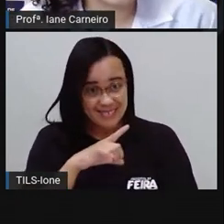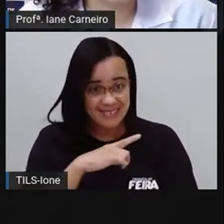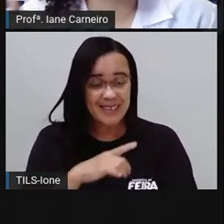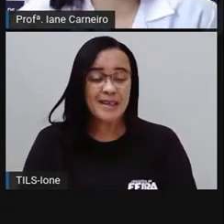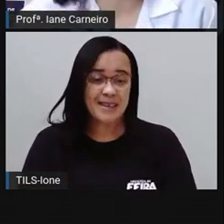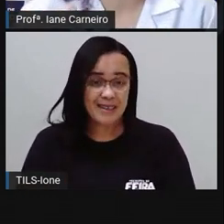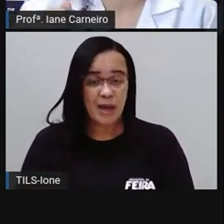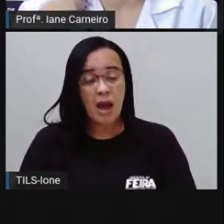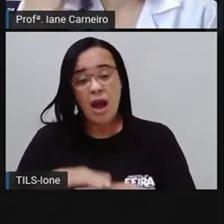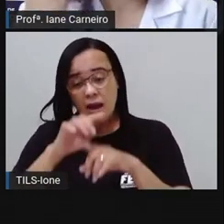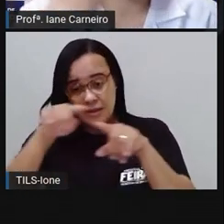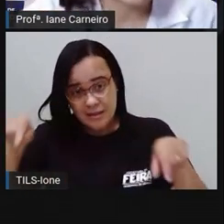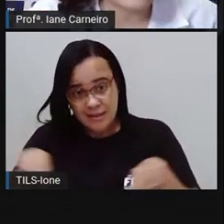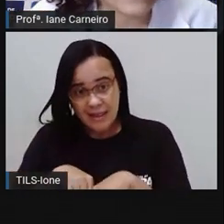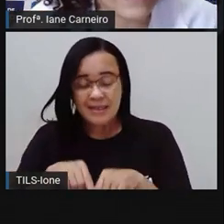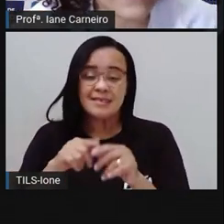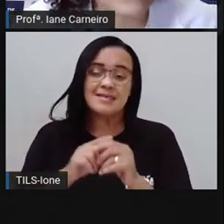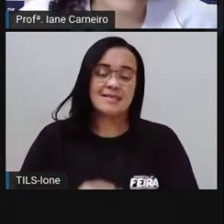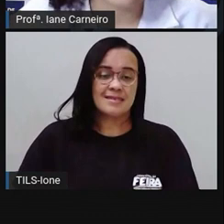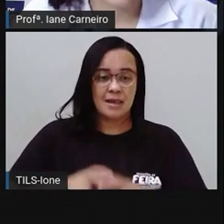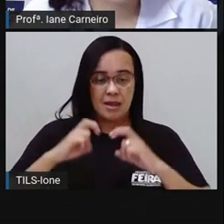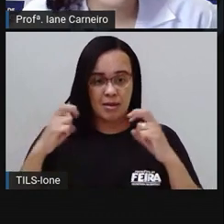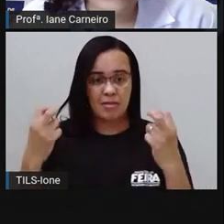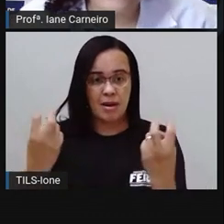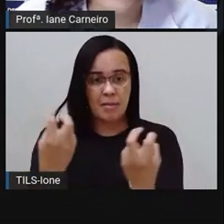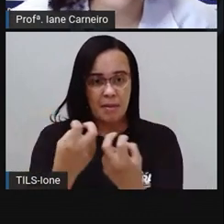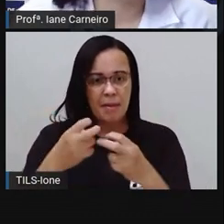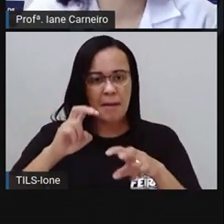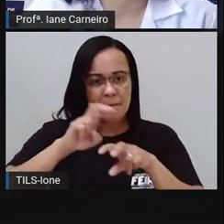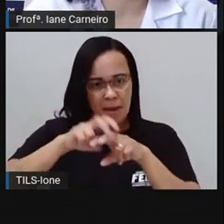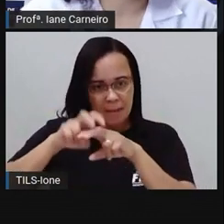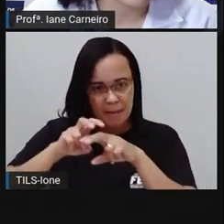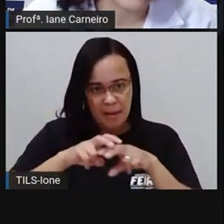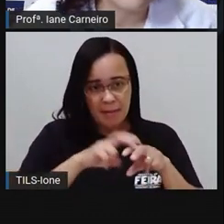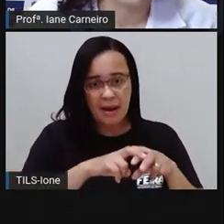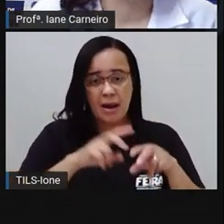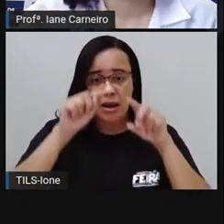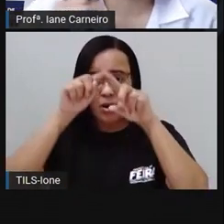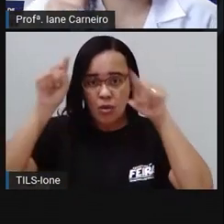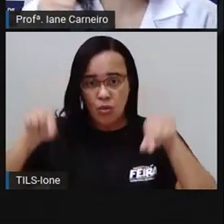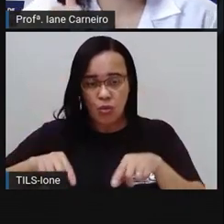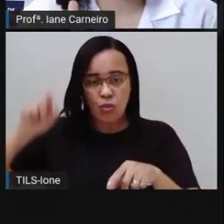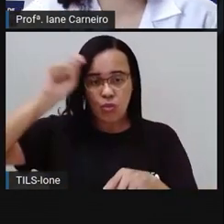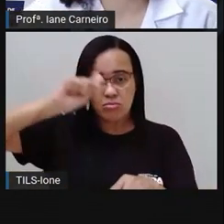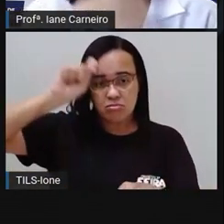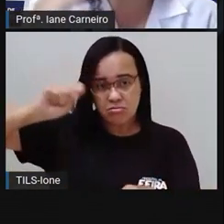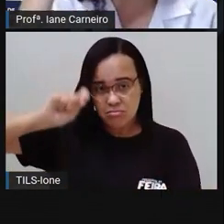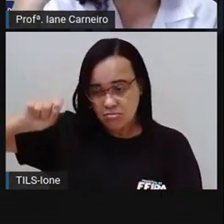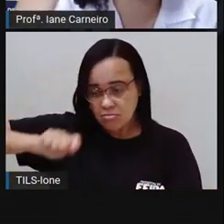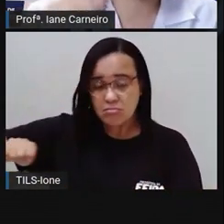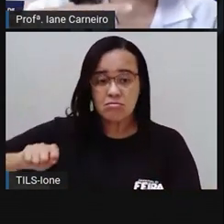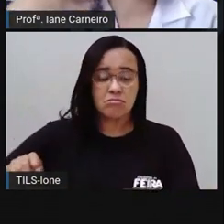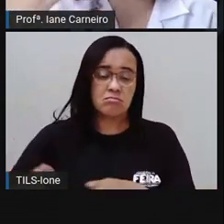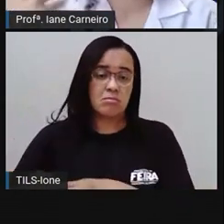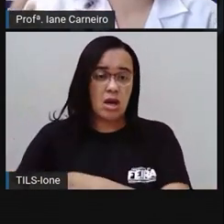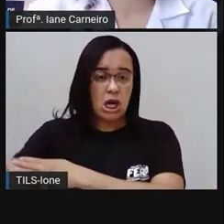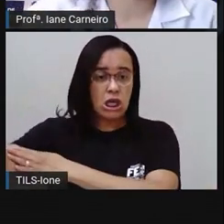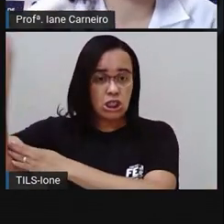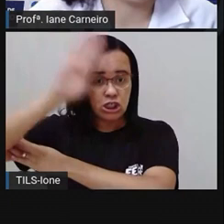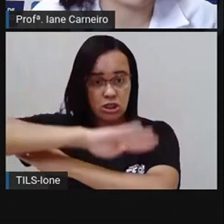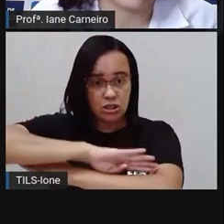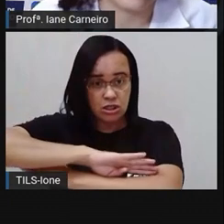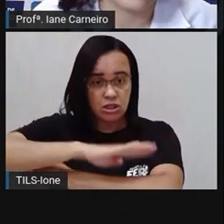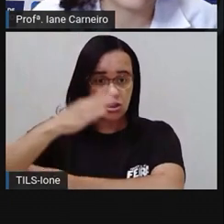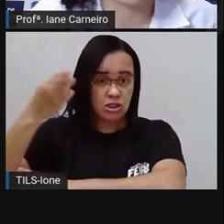quadro, né? Vai ter as cadeiras, né? As carteiras para os alunos aprenderem. Vai ter a janela, né? Para ficar o ambiente